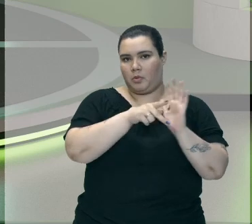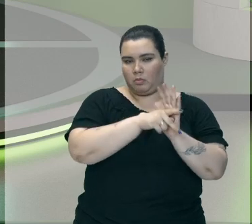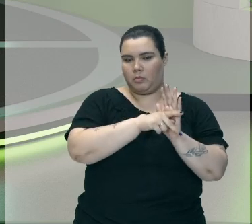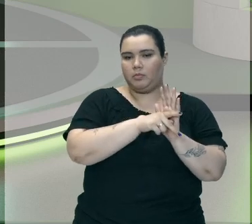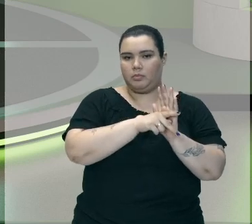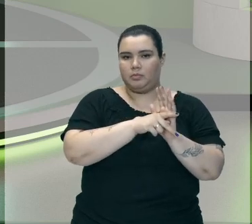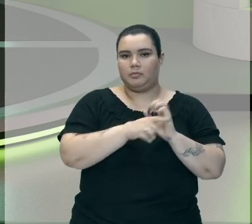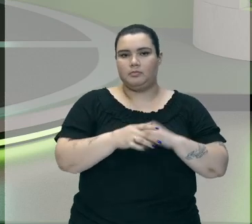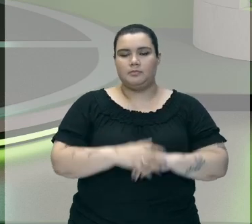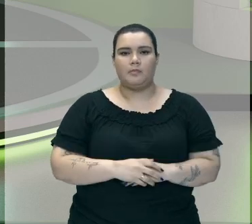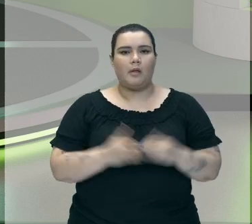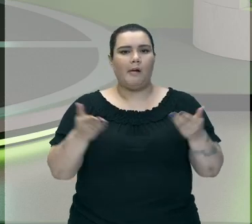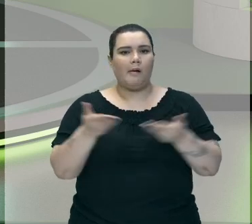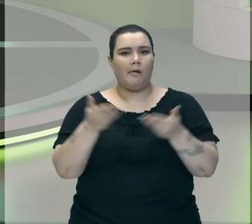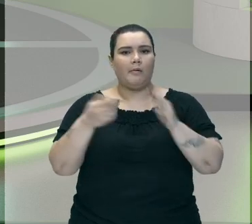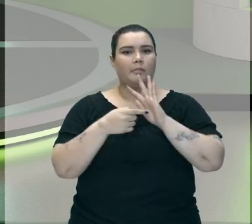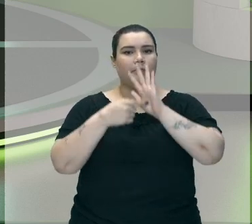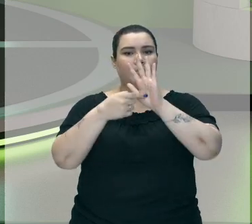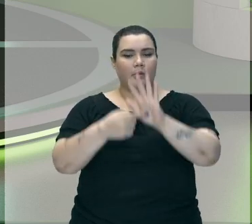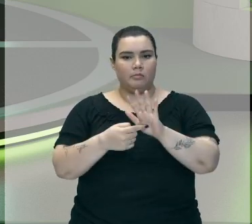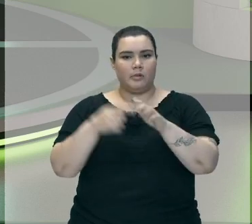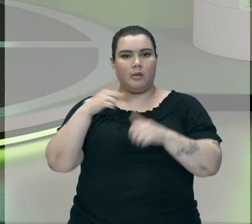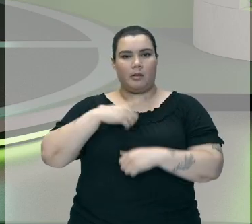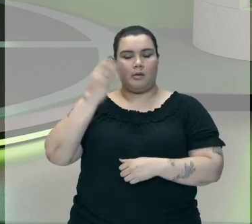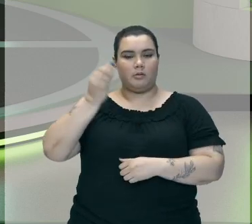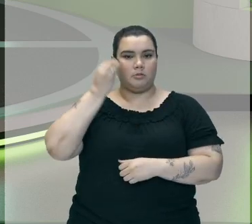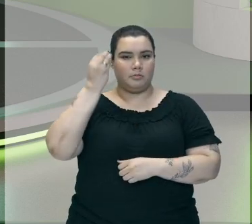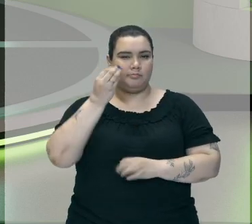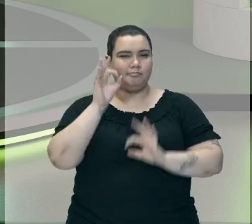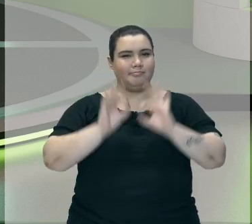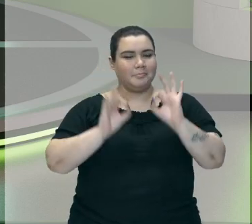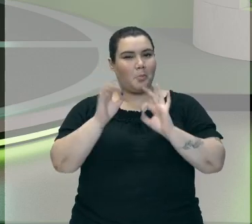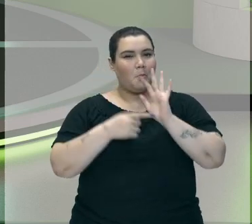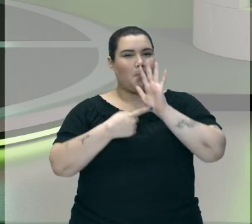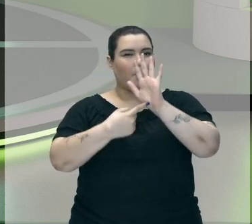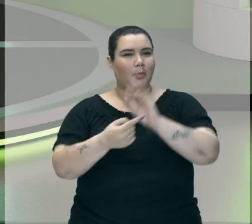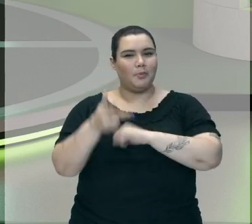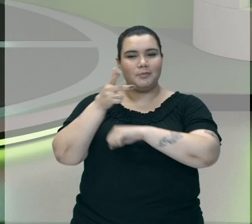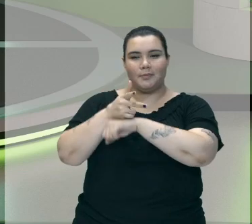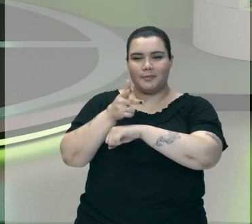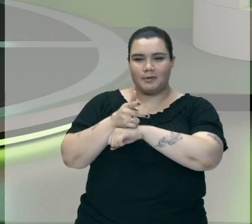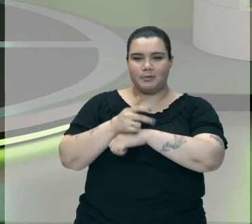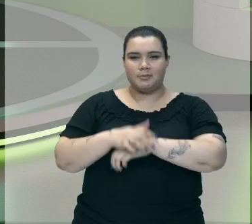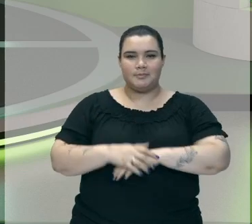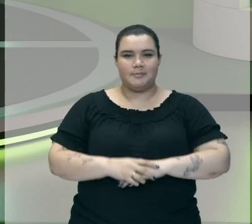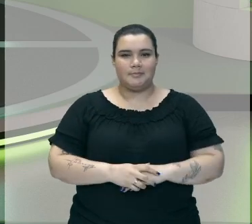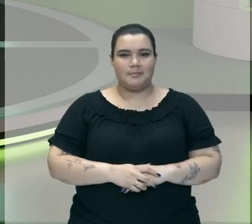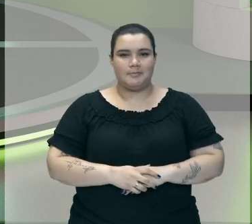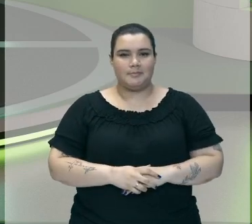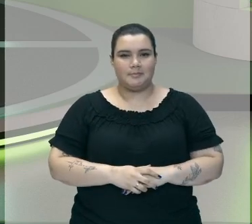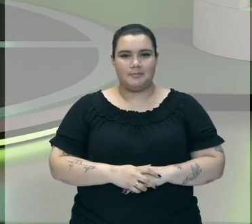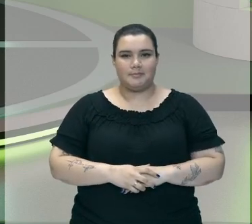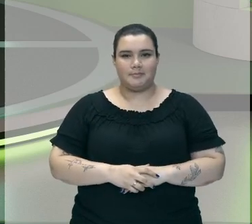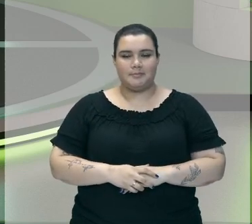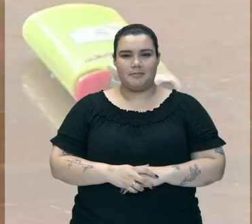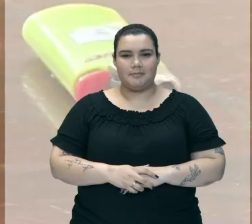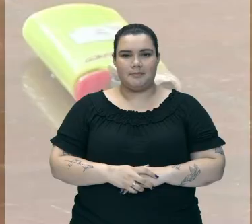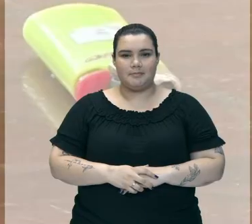Tá Então Vamos Ver Aí Um Experimento Que Eu Preparei Para Vocês Que Vai Trabalhar Tudo Isso Fica Com O Víde